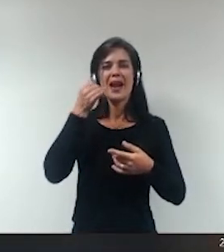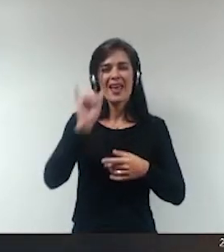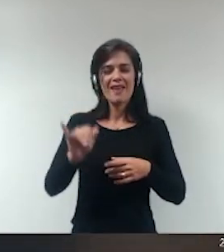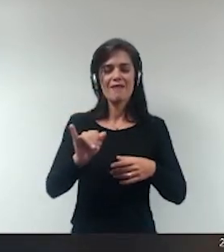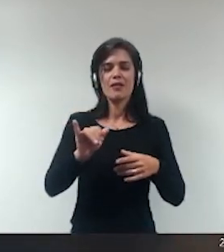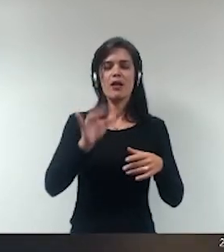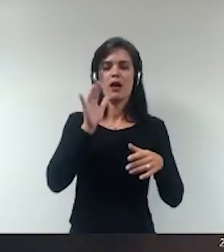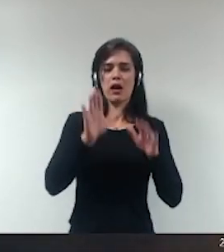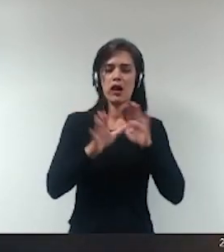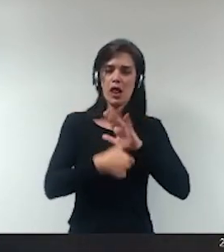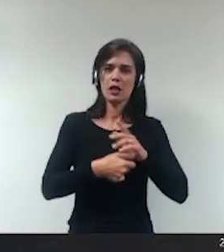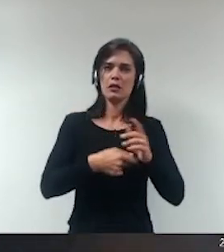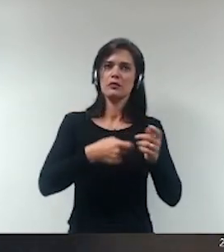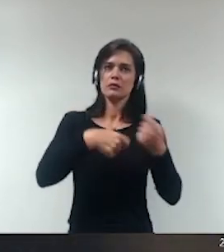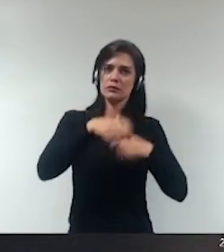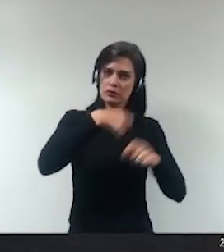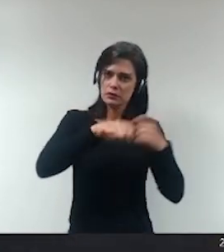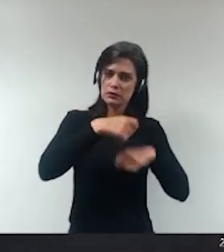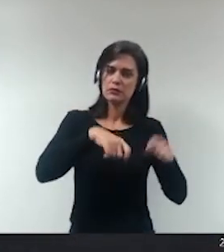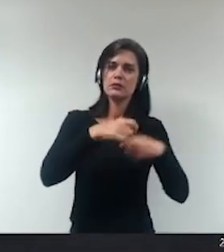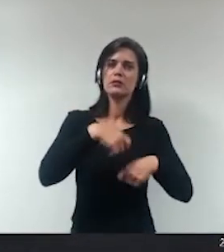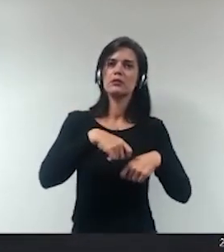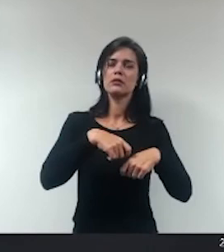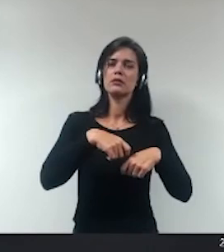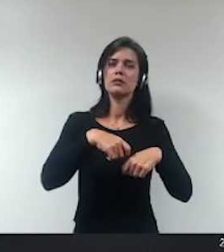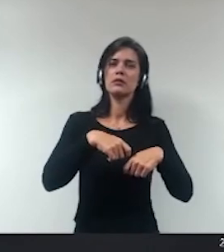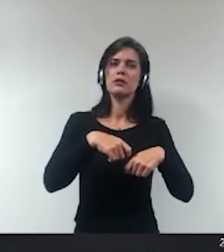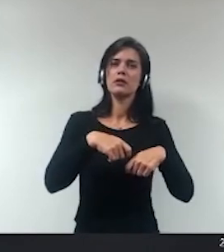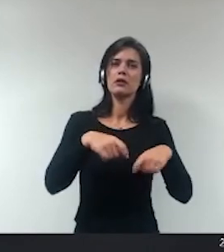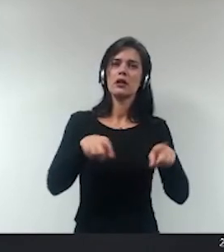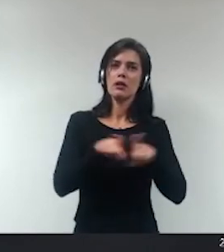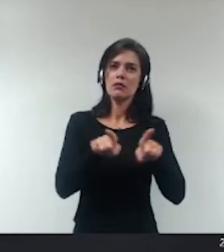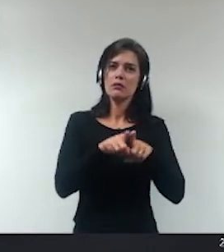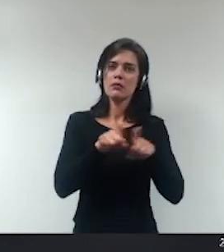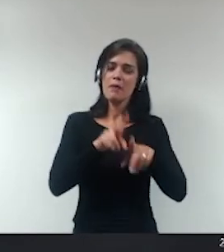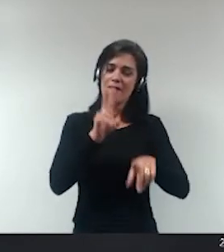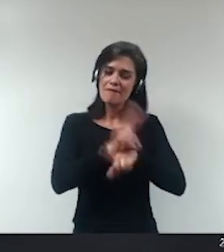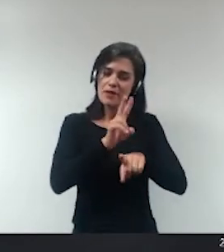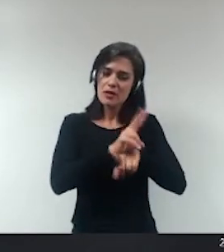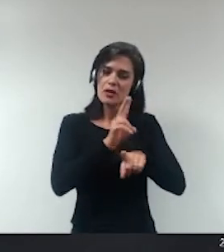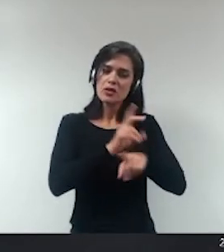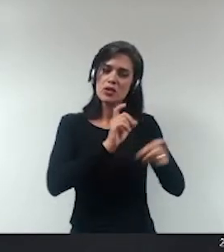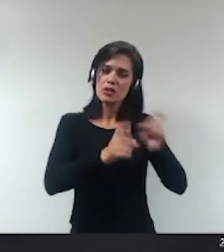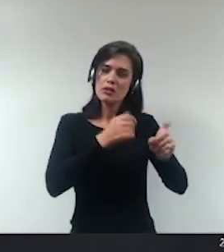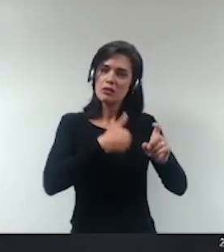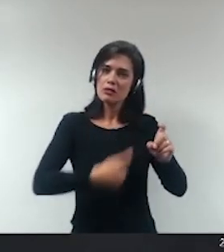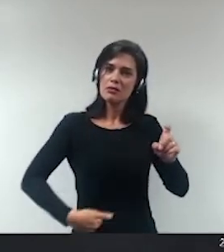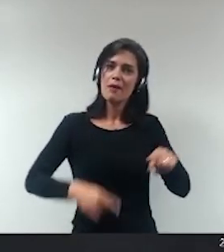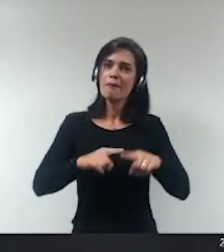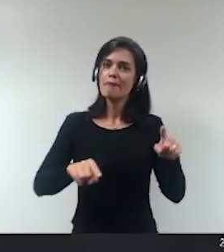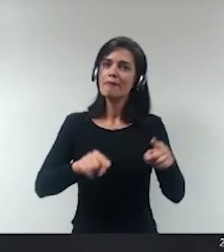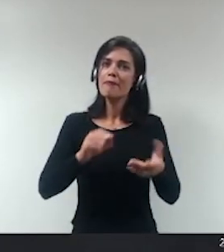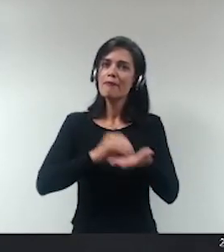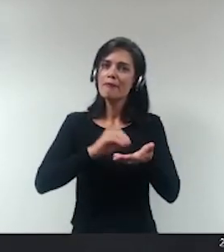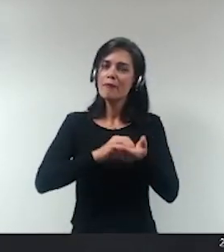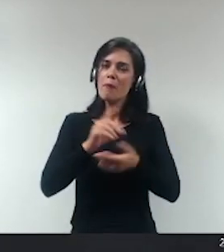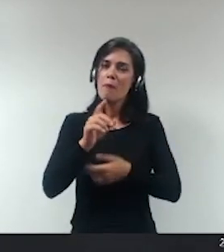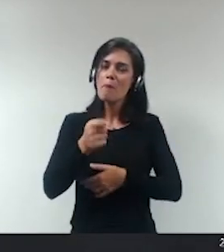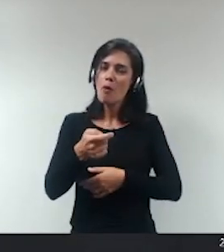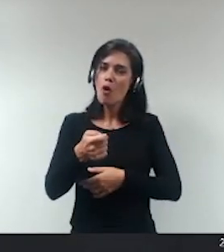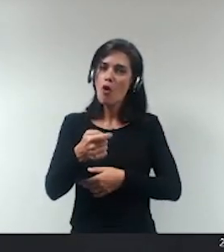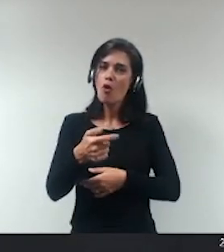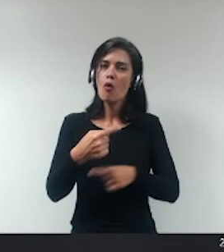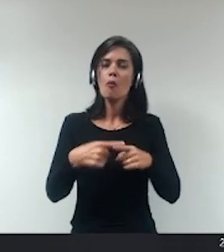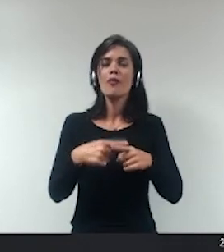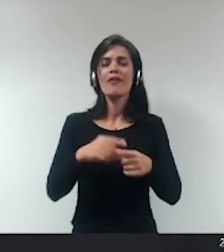para imputar a ilicitude do ato administrativo são escassas e por que são escassas não